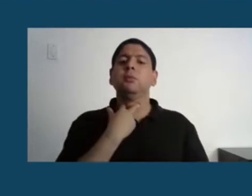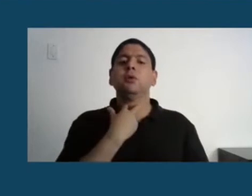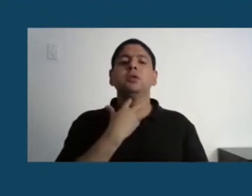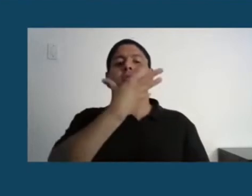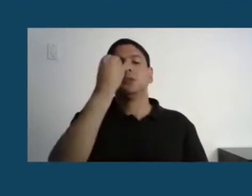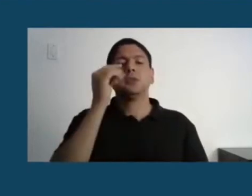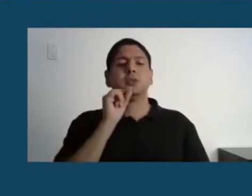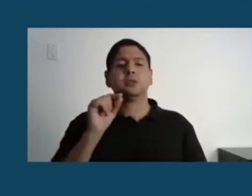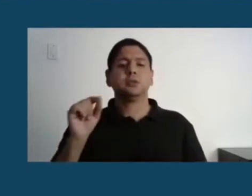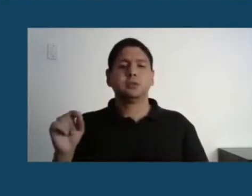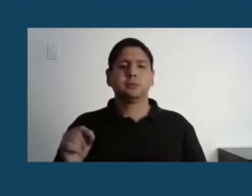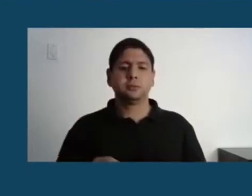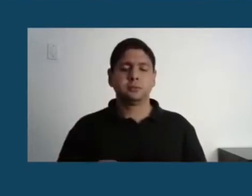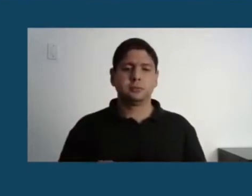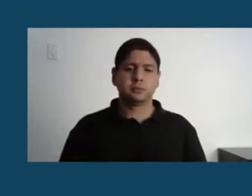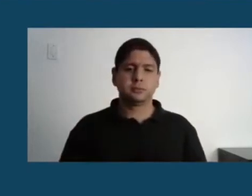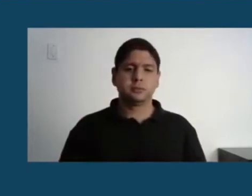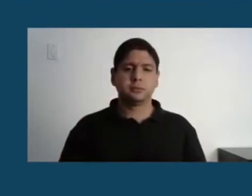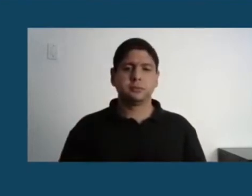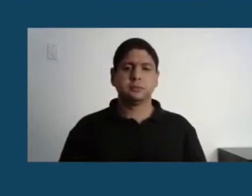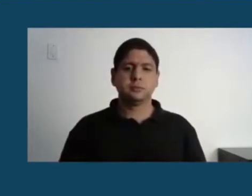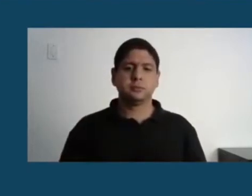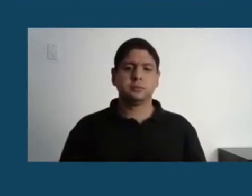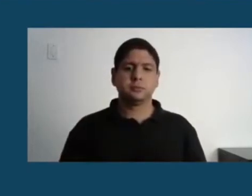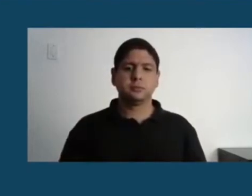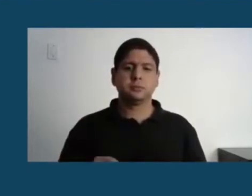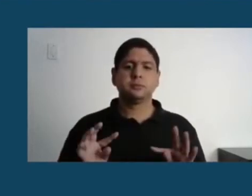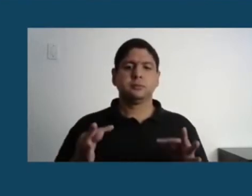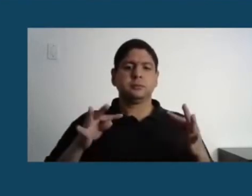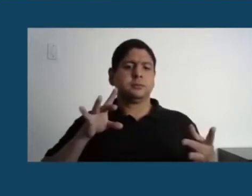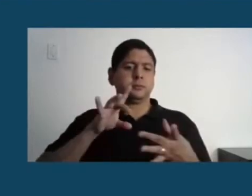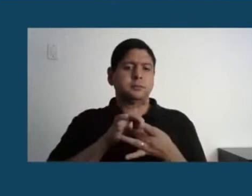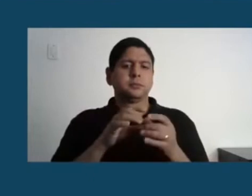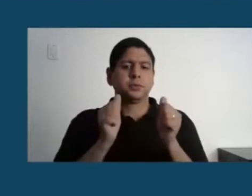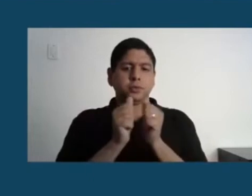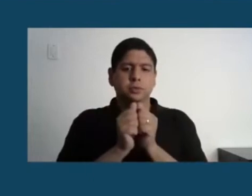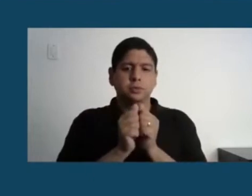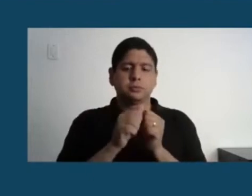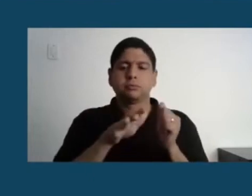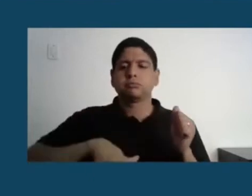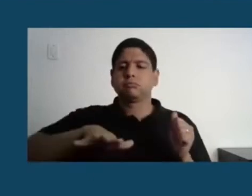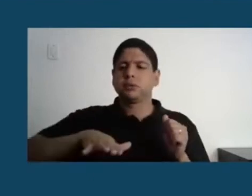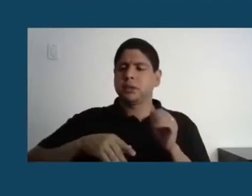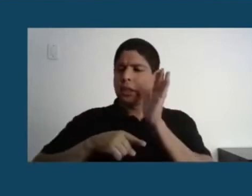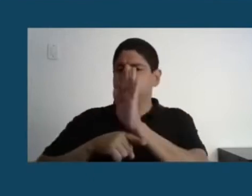energética não é simplesmente uma questão tecnológica. Ela promoverá mudanças sociais